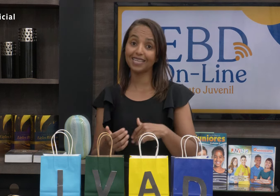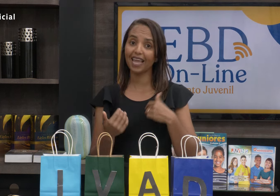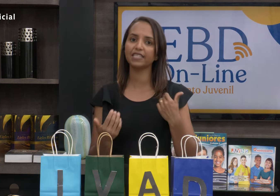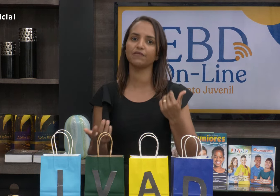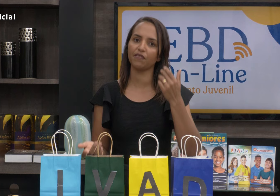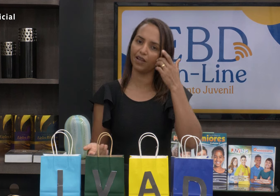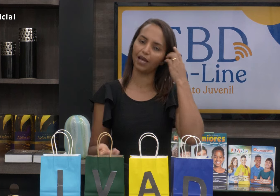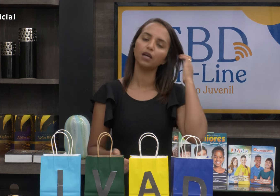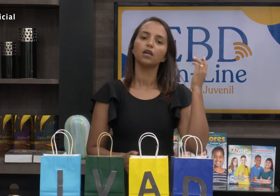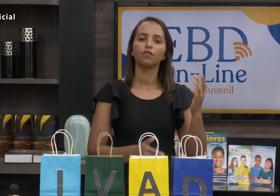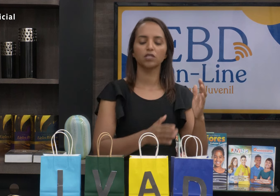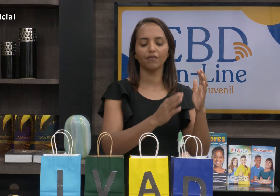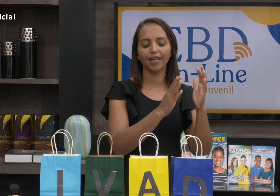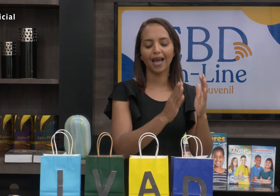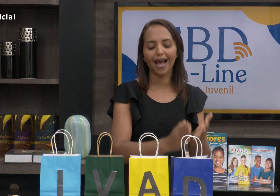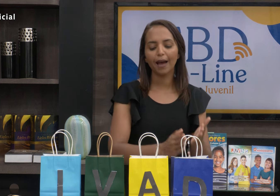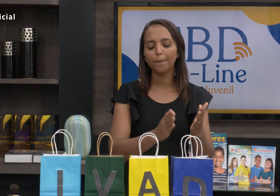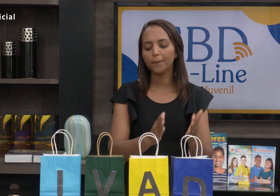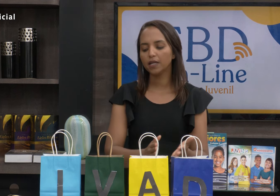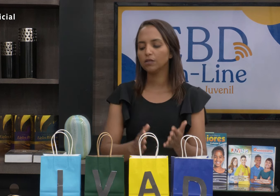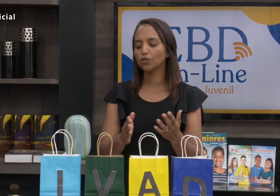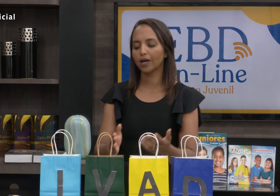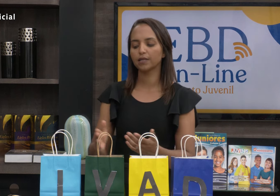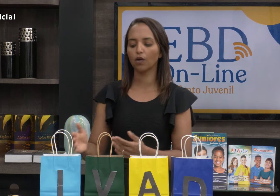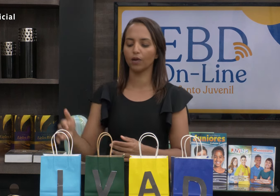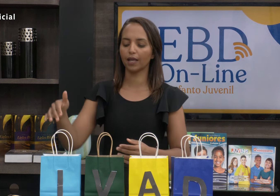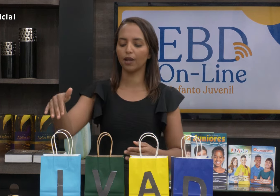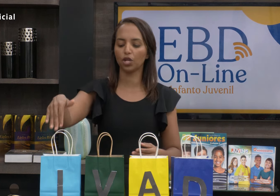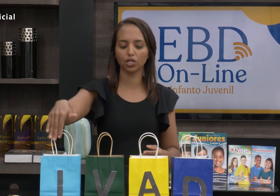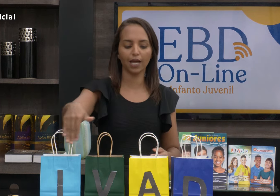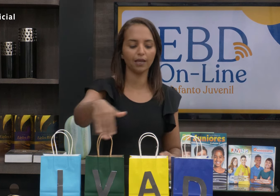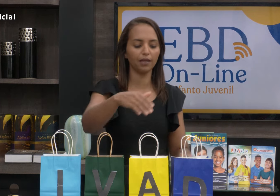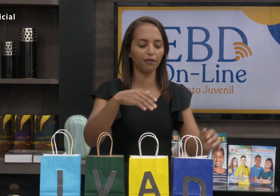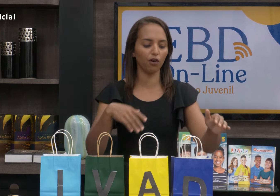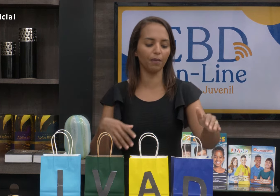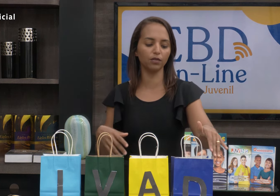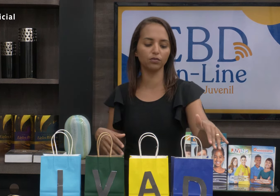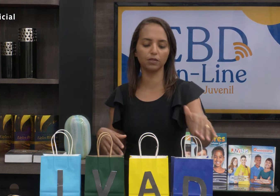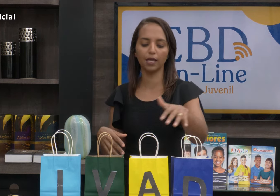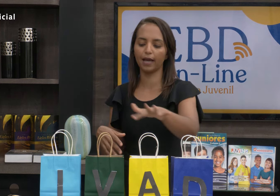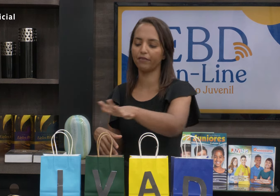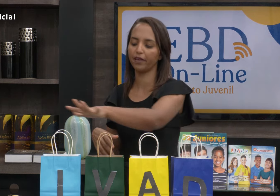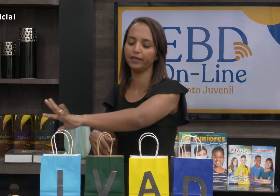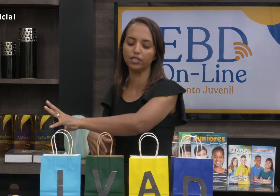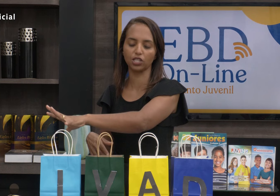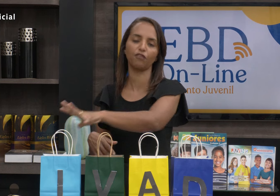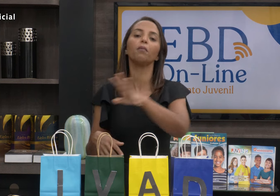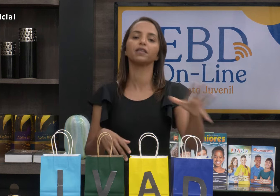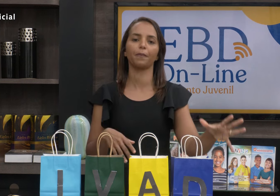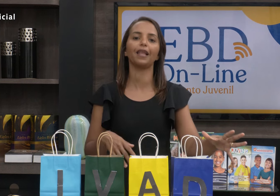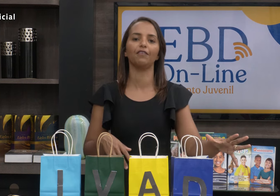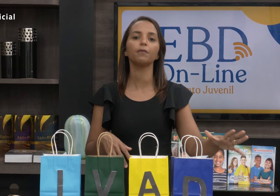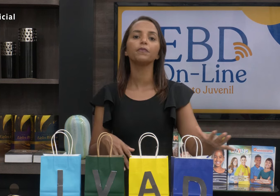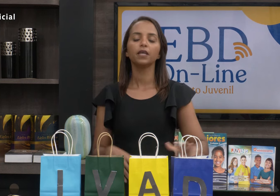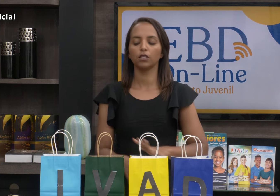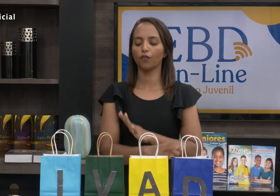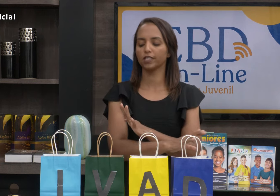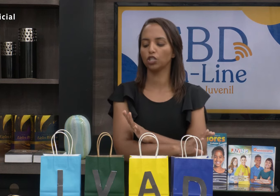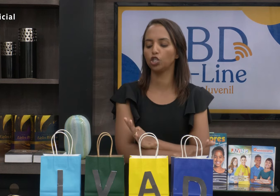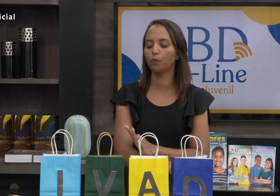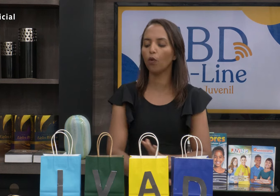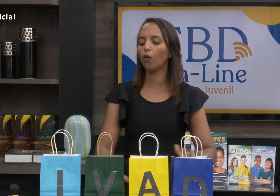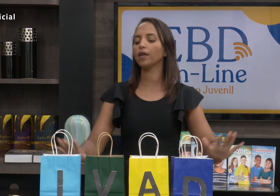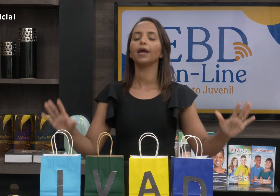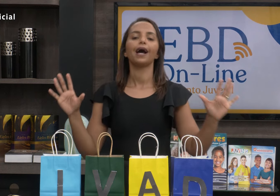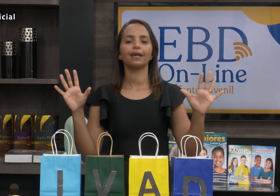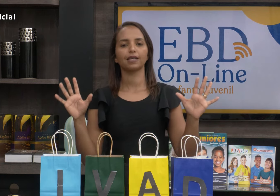sobre de quem se vai falar, você vai abrindo a sacola. É claro que já está aqui, né? Formando D-A-V-I, né? Já está formando a palavra. Então,